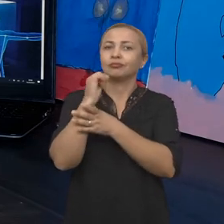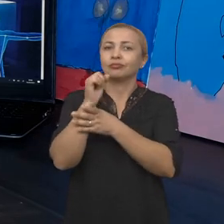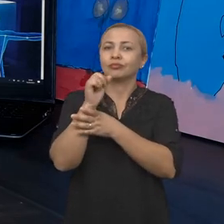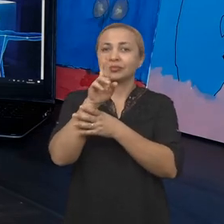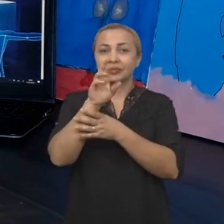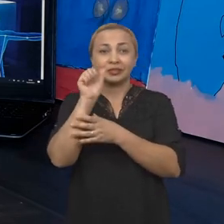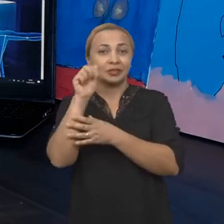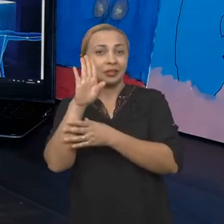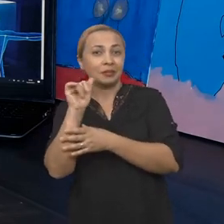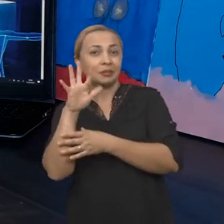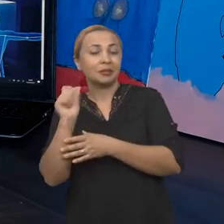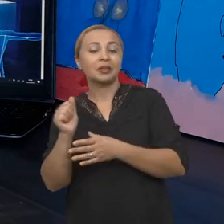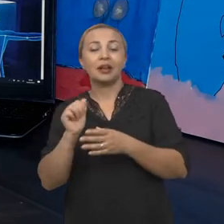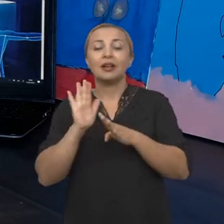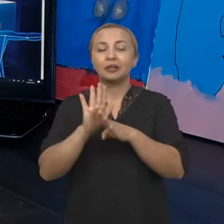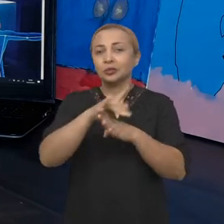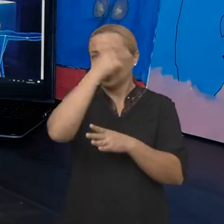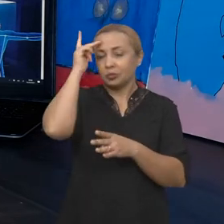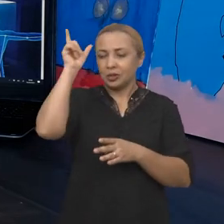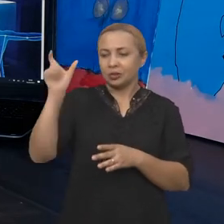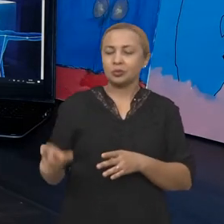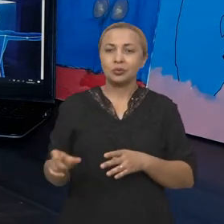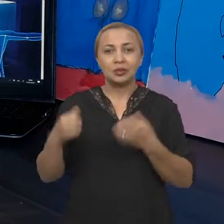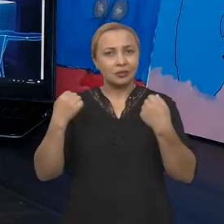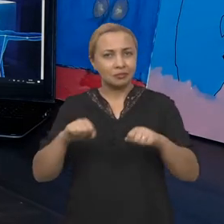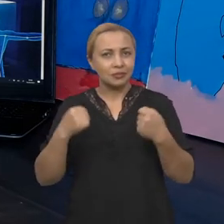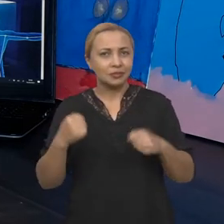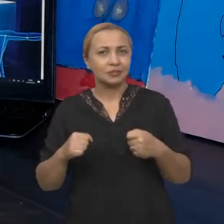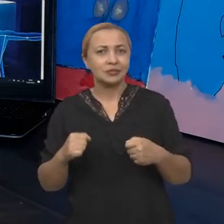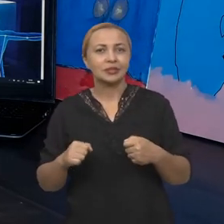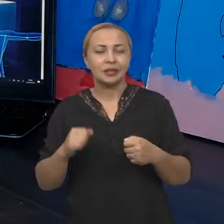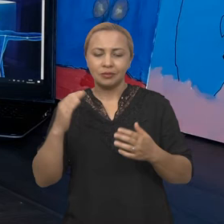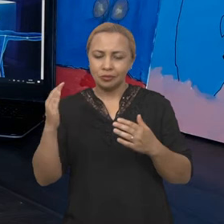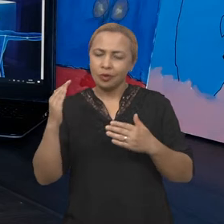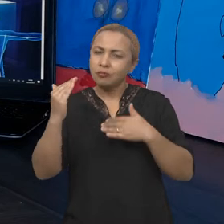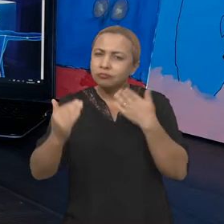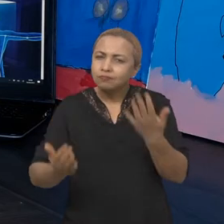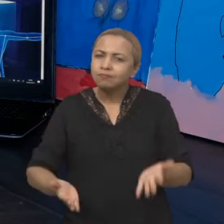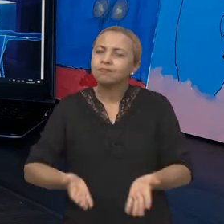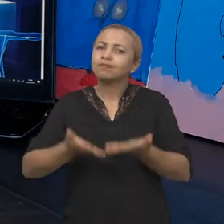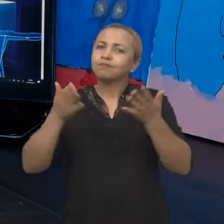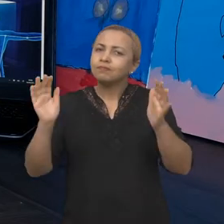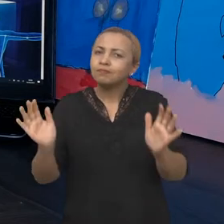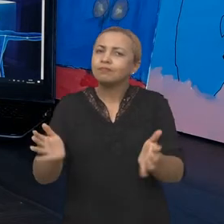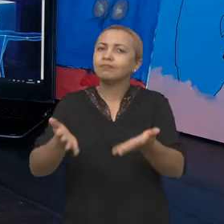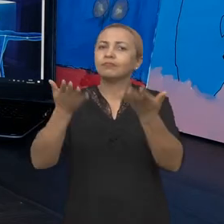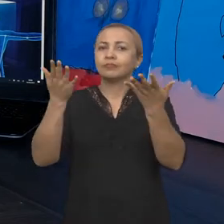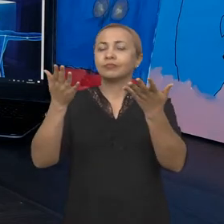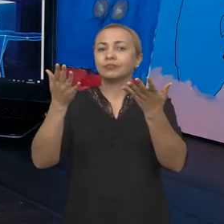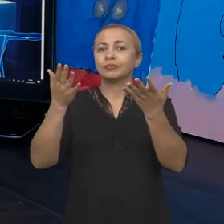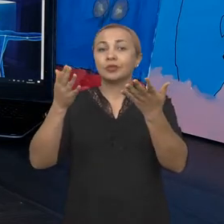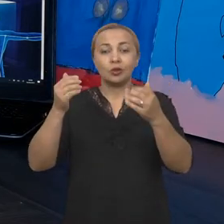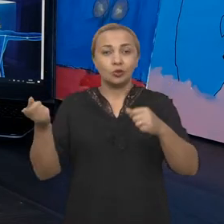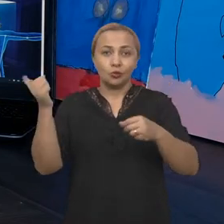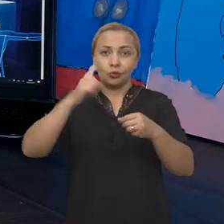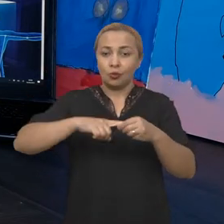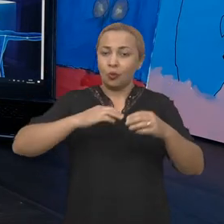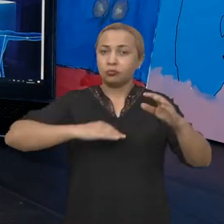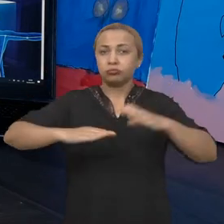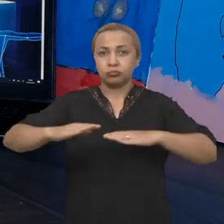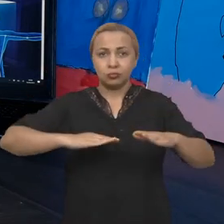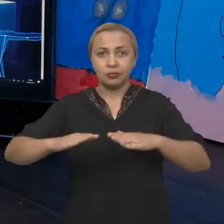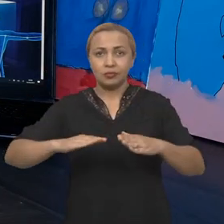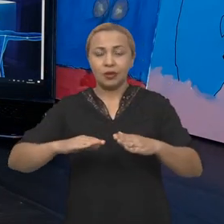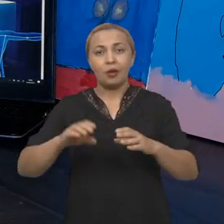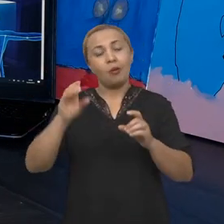e atendendo os pacientes que necessitam de processo de reabilitação, seja nas clínicas